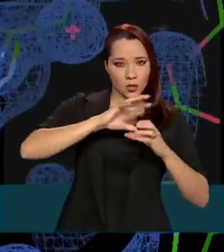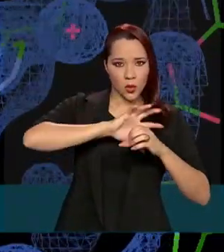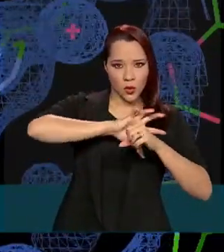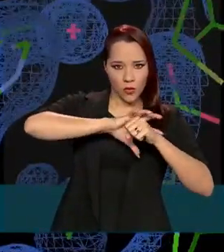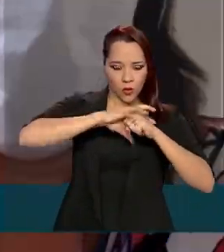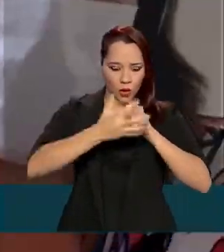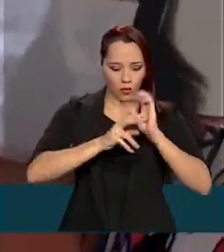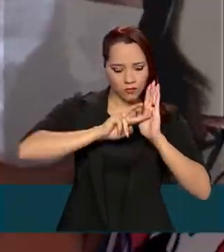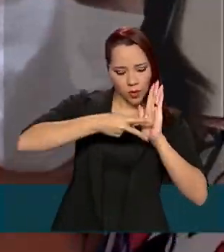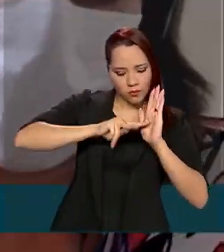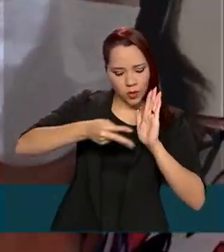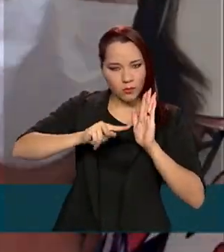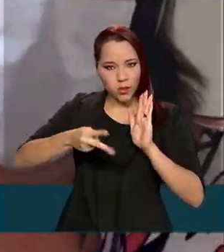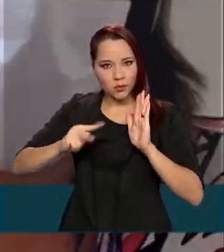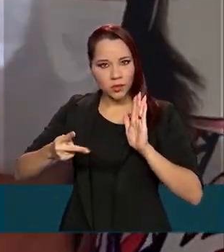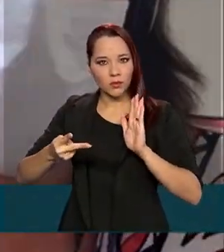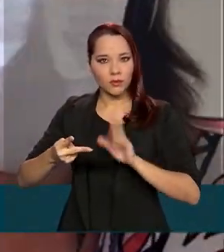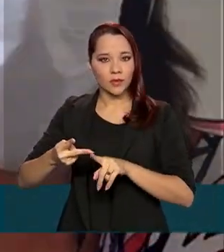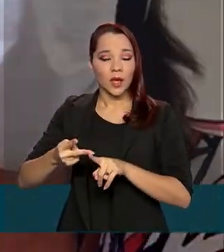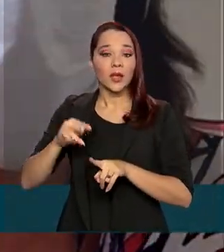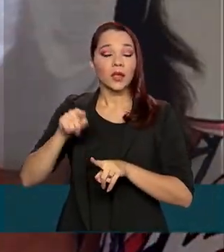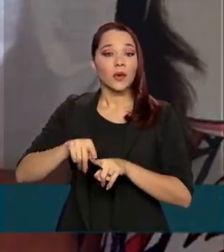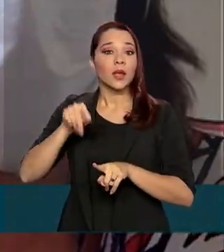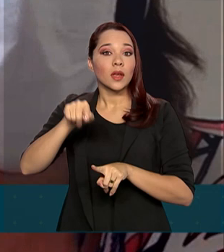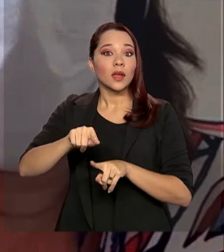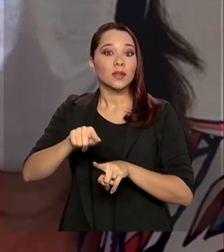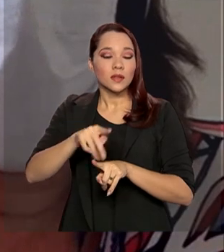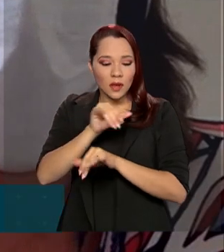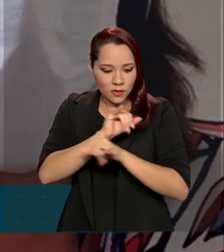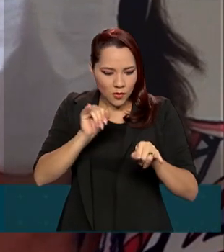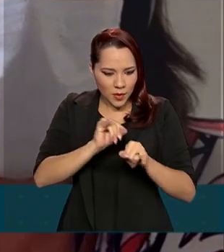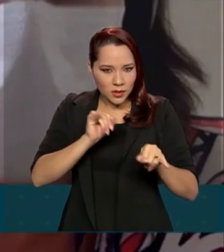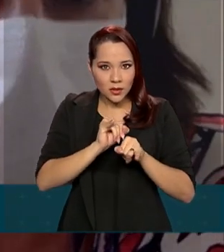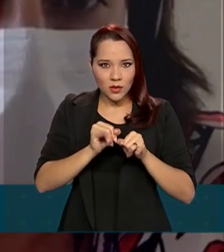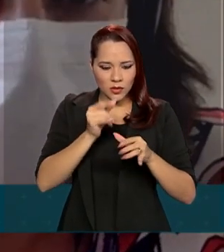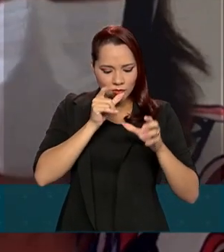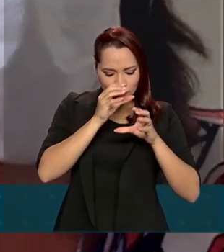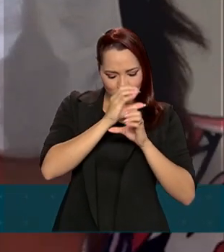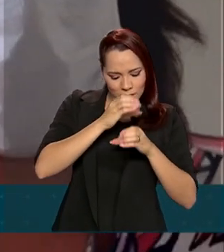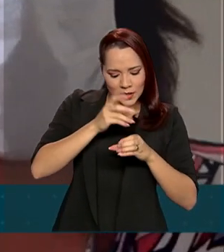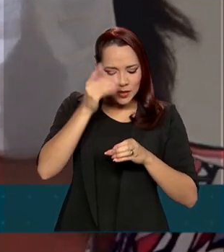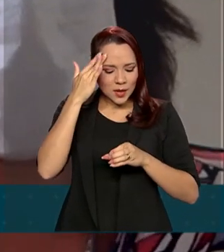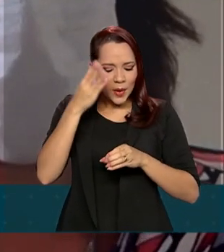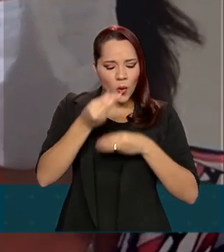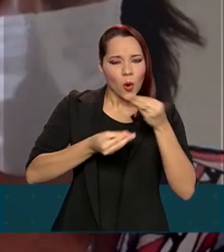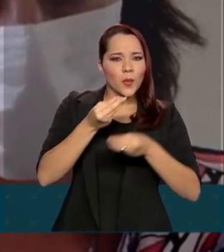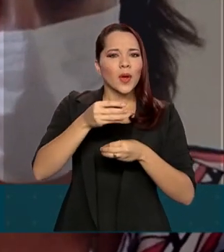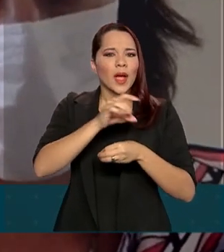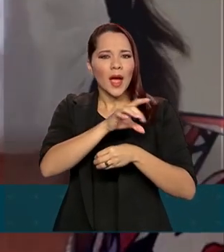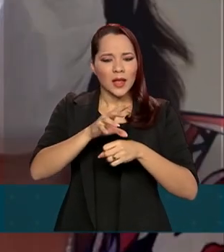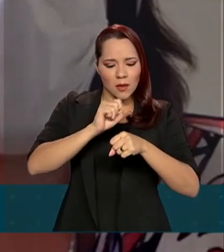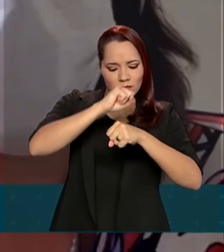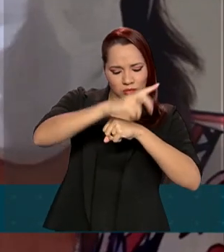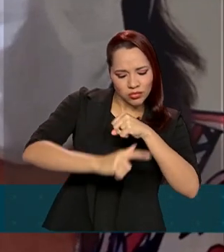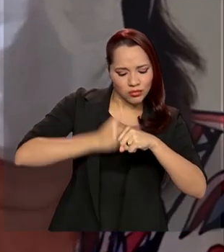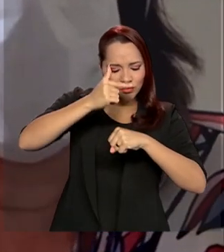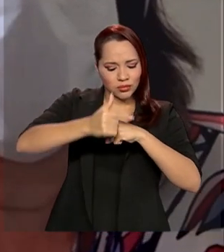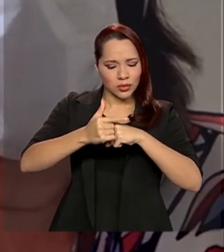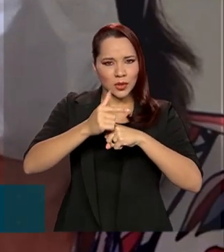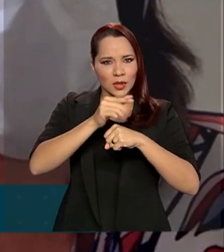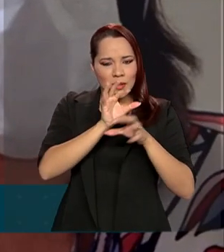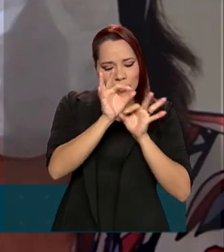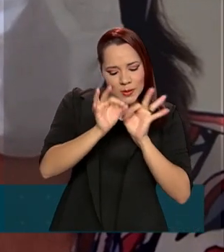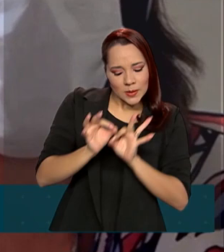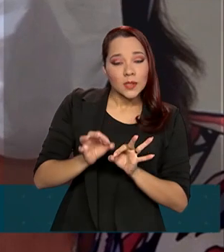coronavírus. A partir desse dado obtido, a gente consegue calcular a posição de cada átomo da proteína no espaço. E mais